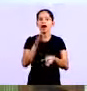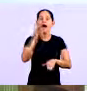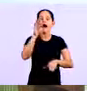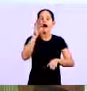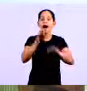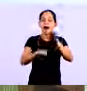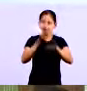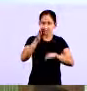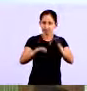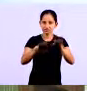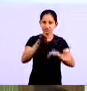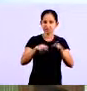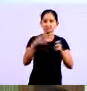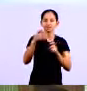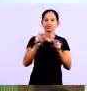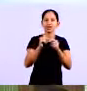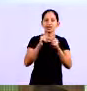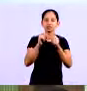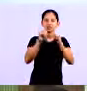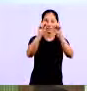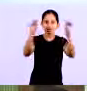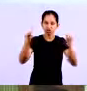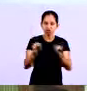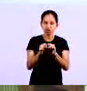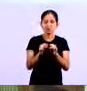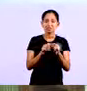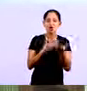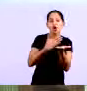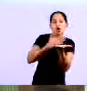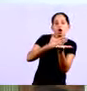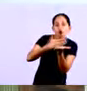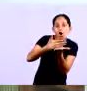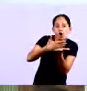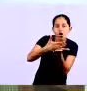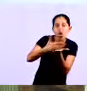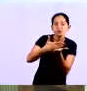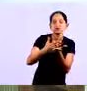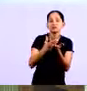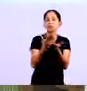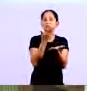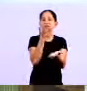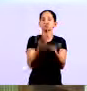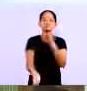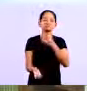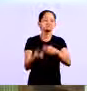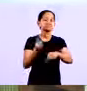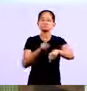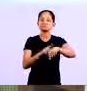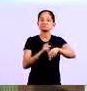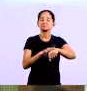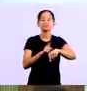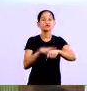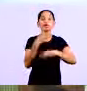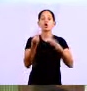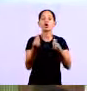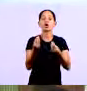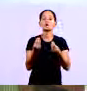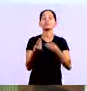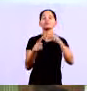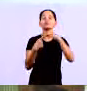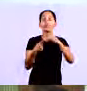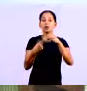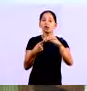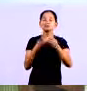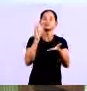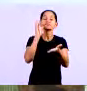pessoa inicia o processo e não dá continuidade aí fica aquela coisa que ele não tem a informação do mesmo jeito e perdeu tempo então é muito importante reserve um tempo